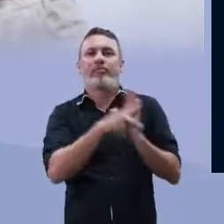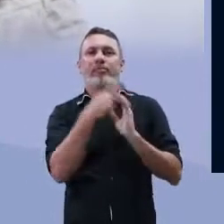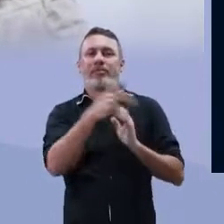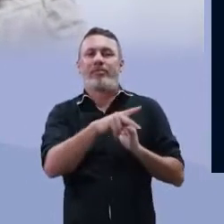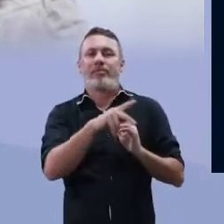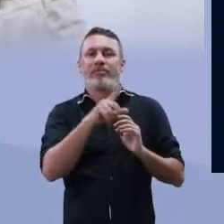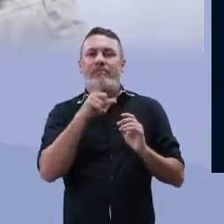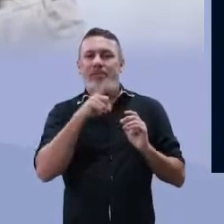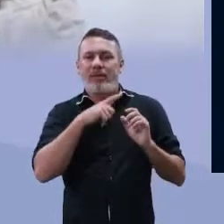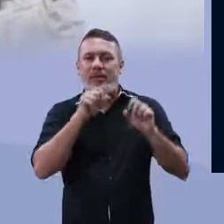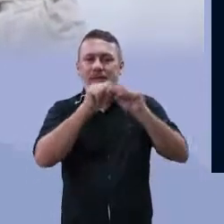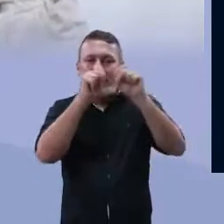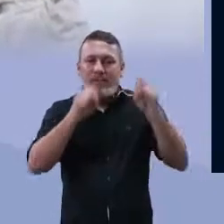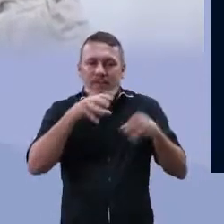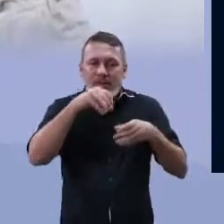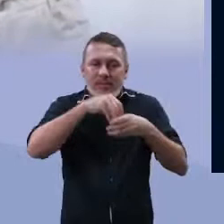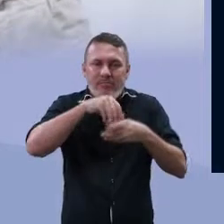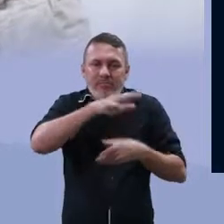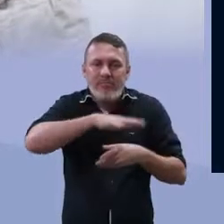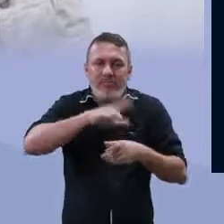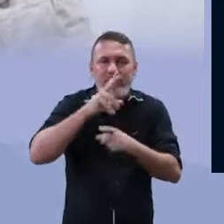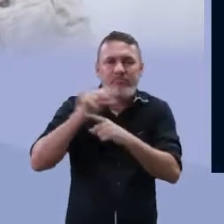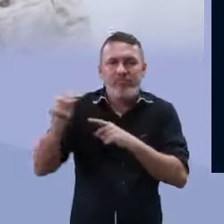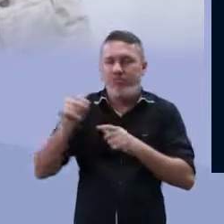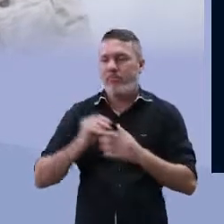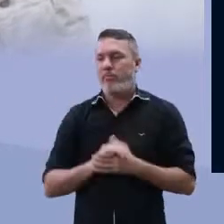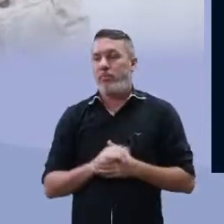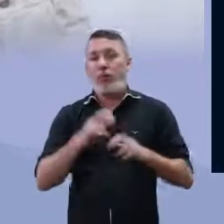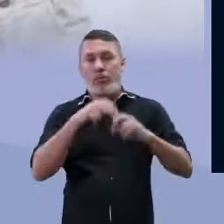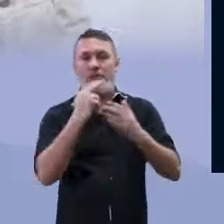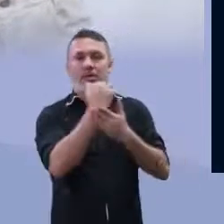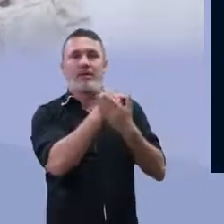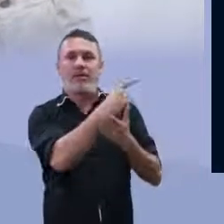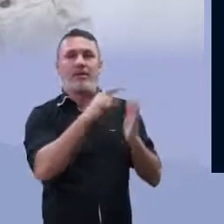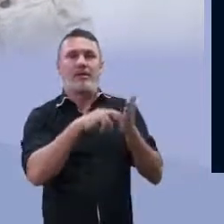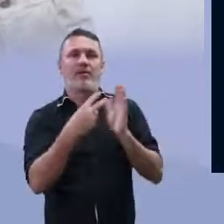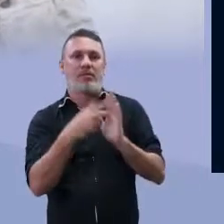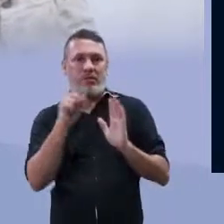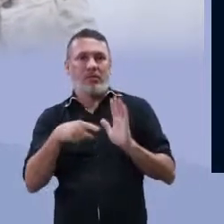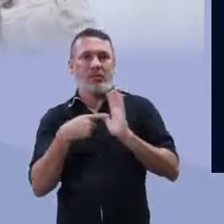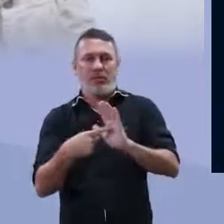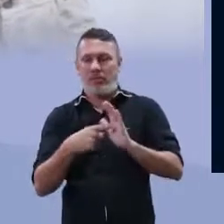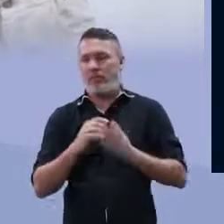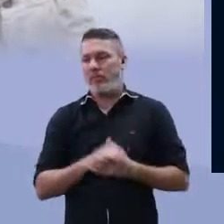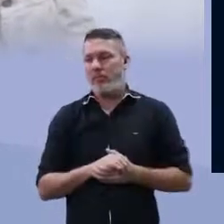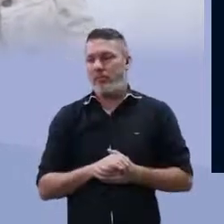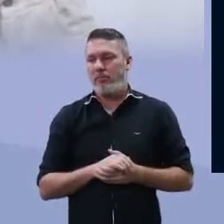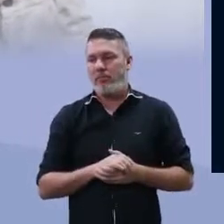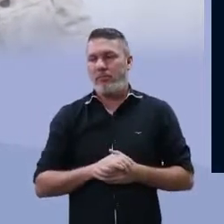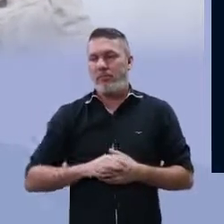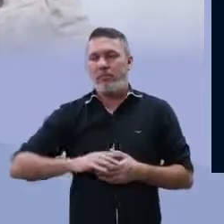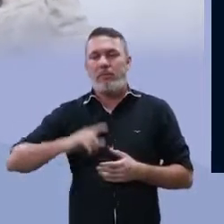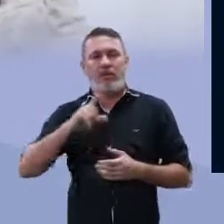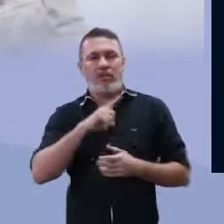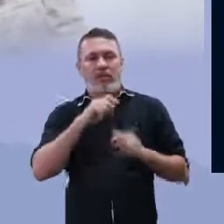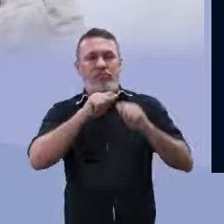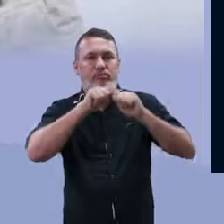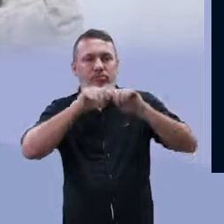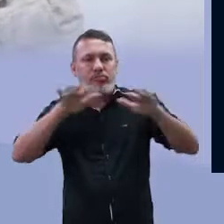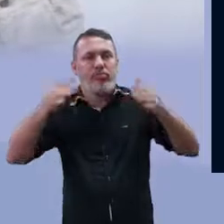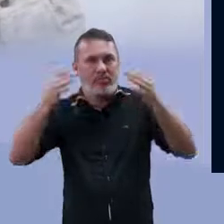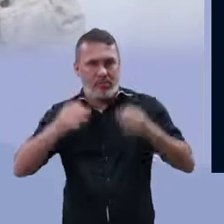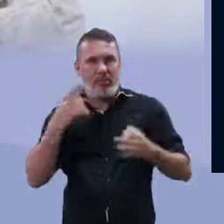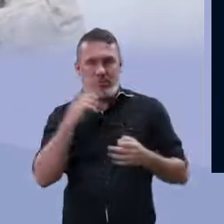outra não. O vai acontecer nesse caso? Elas podem fazer uma ponte através daquelas